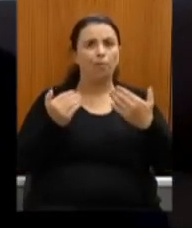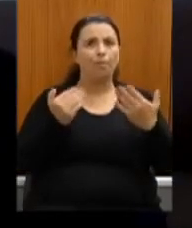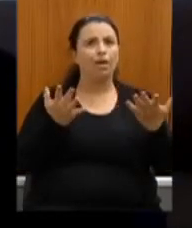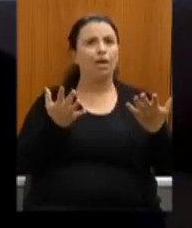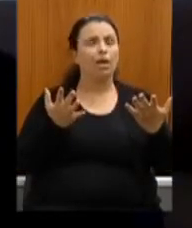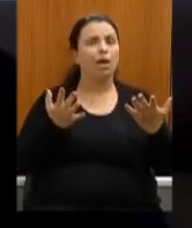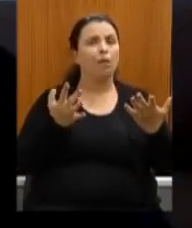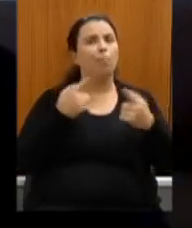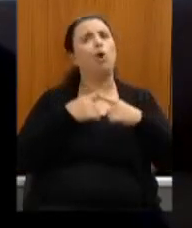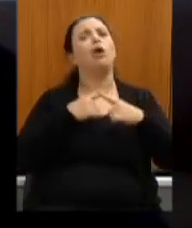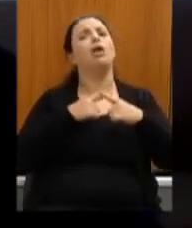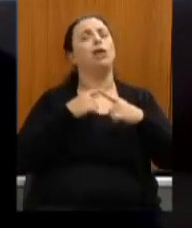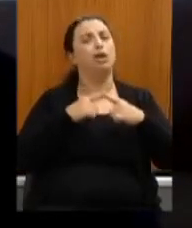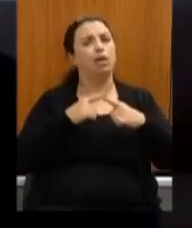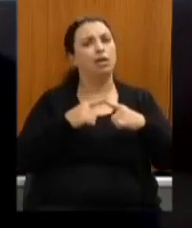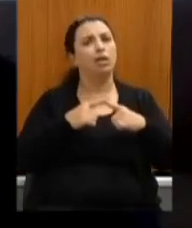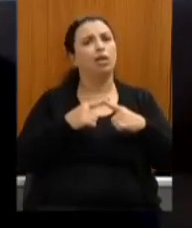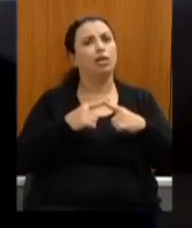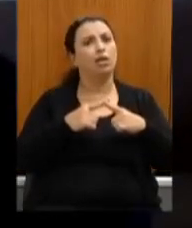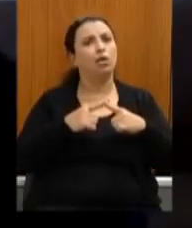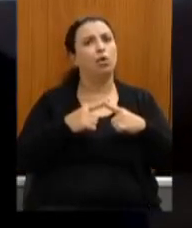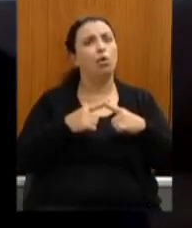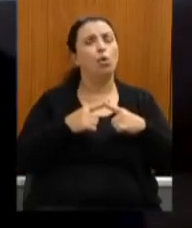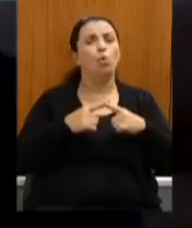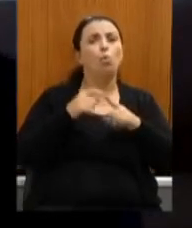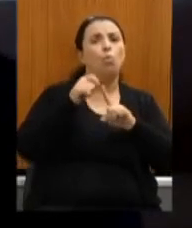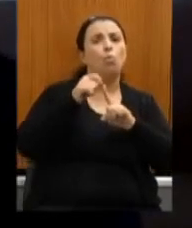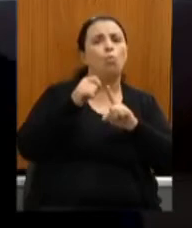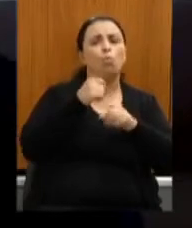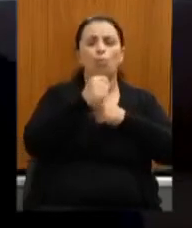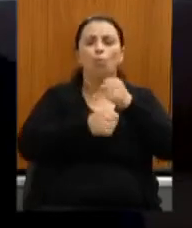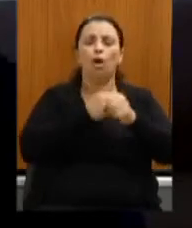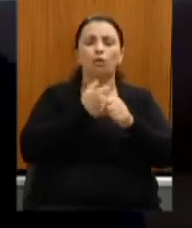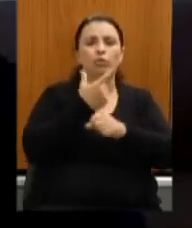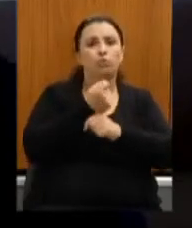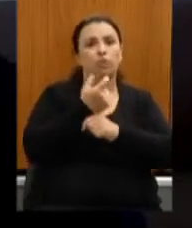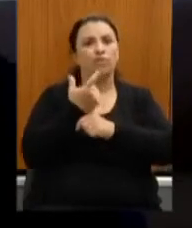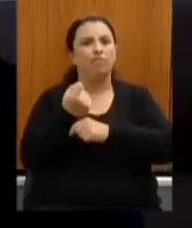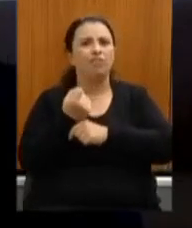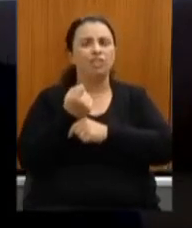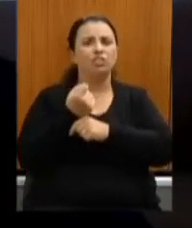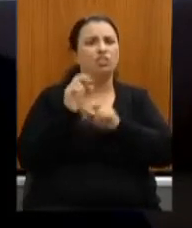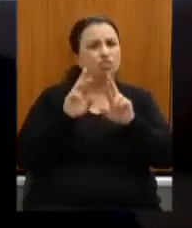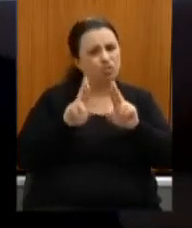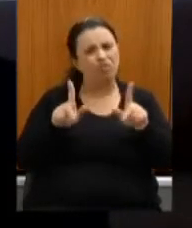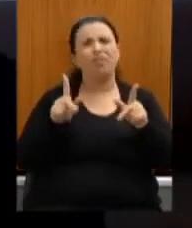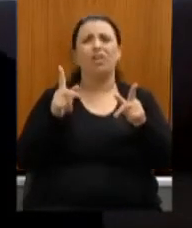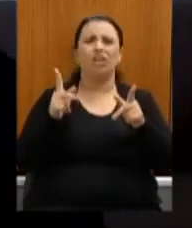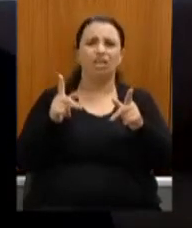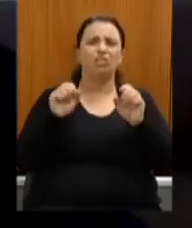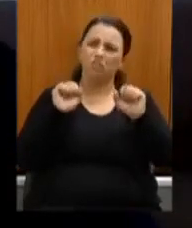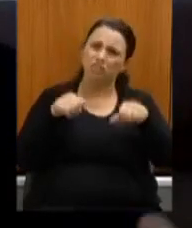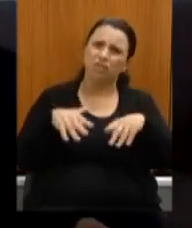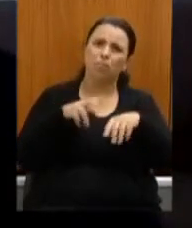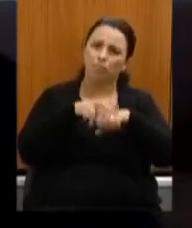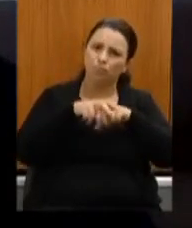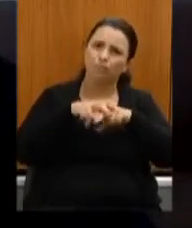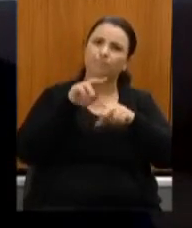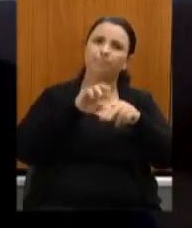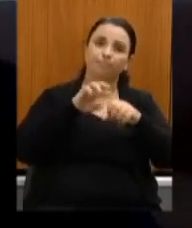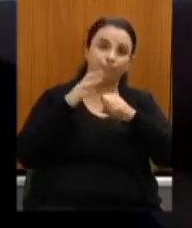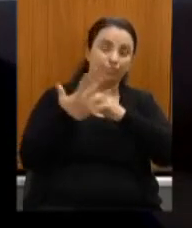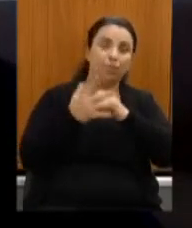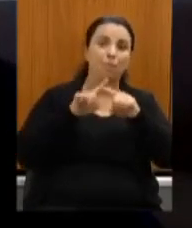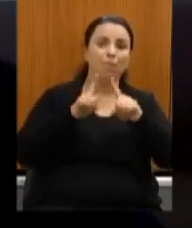foi um ano atípico mas o ano passado se você pegar o que a quantidade